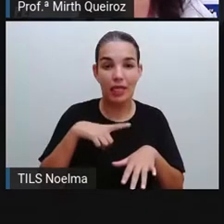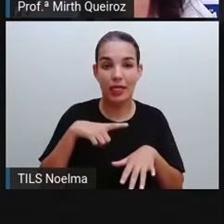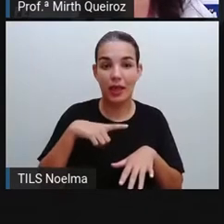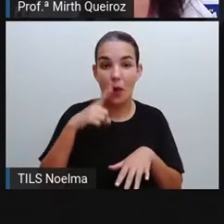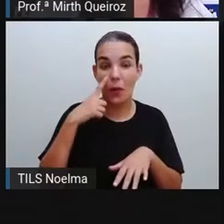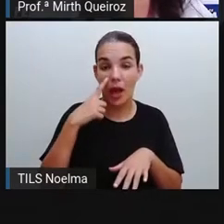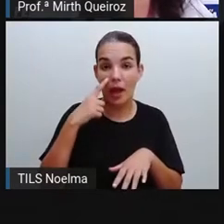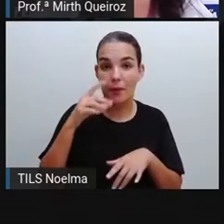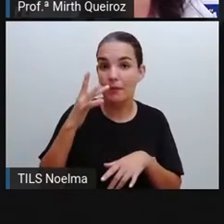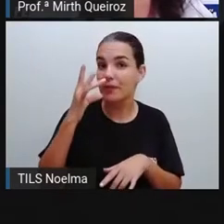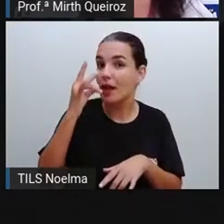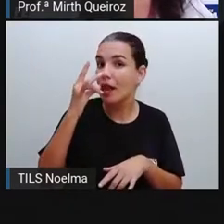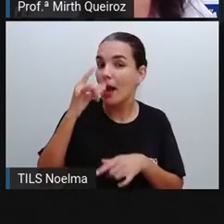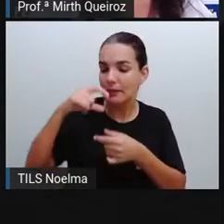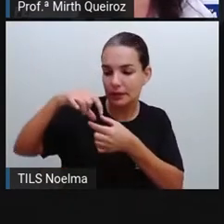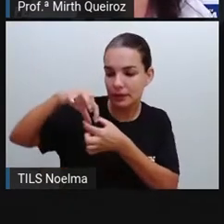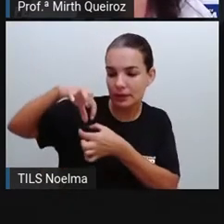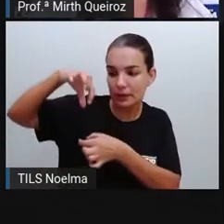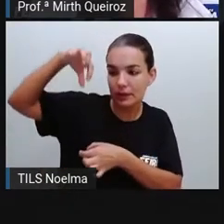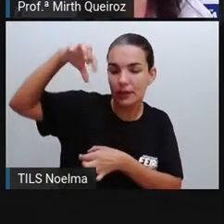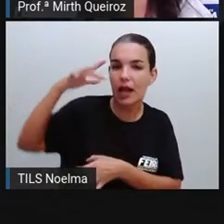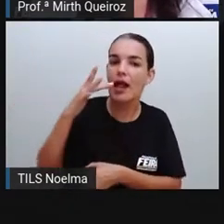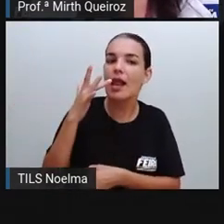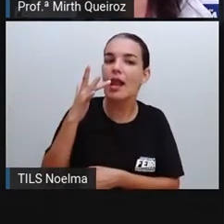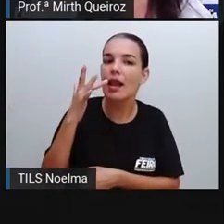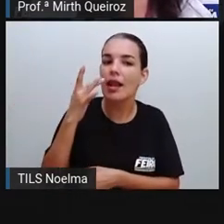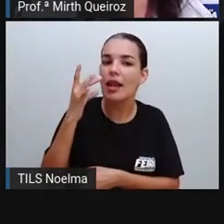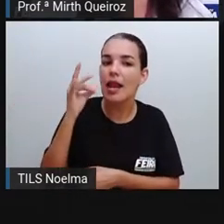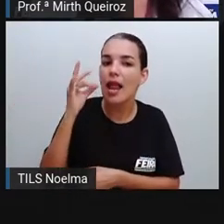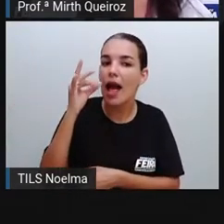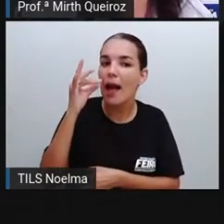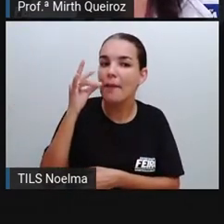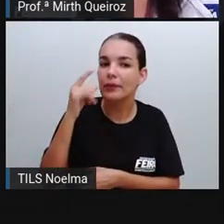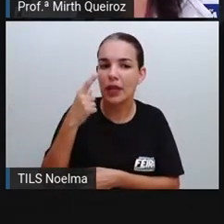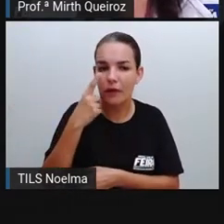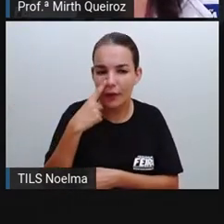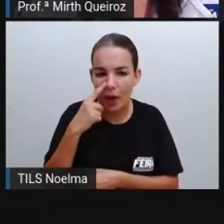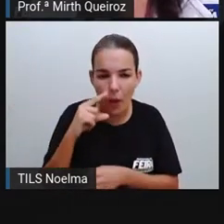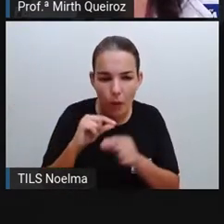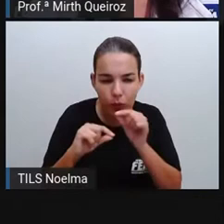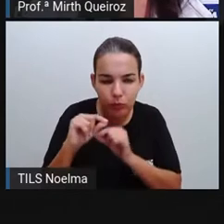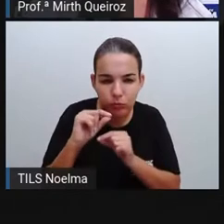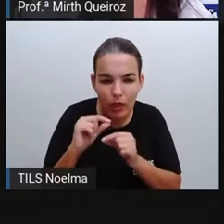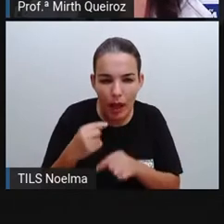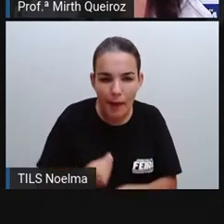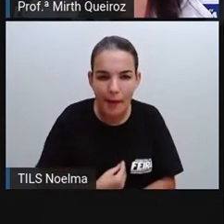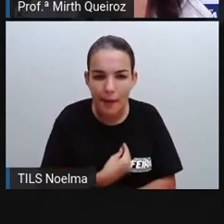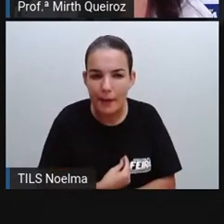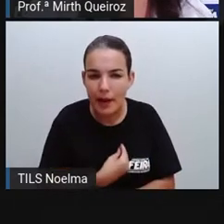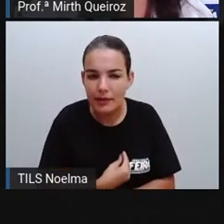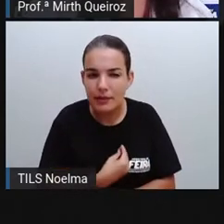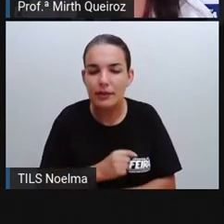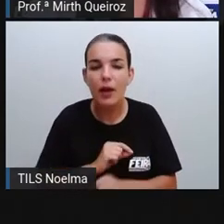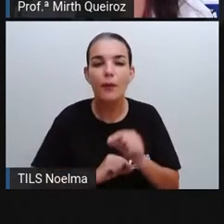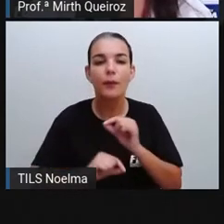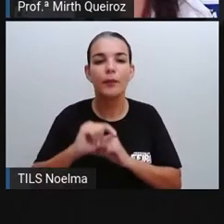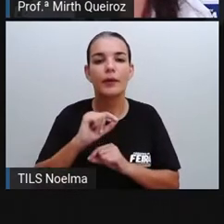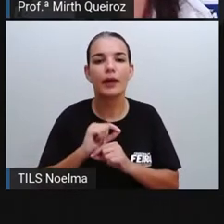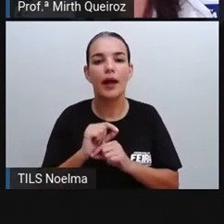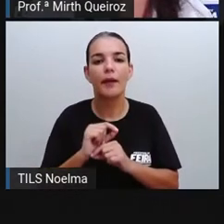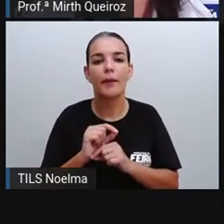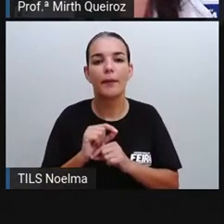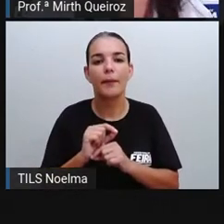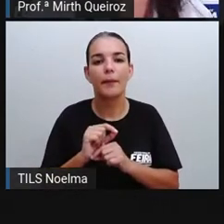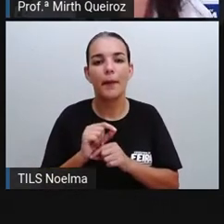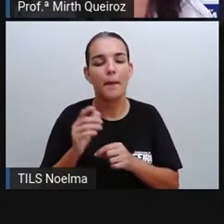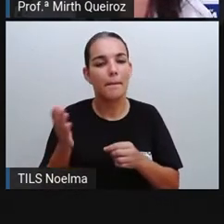lápis, né? Aí, na pontinha do lápis, dá para a gente ver a presença de quê? De um pedaço